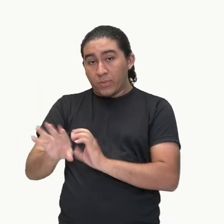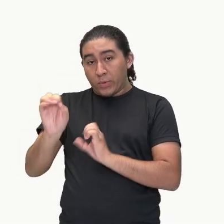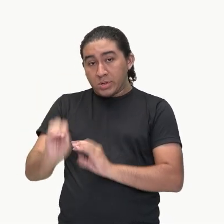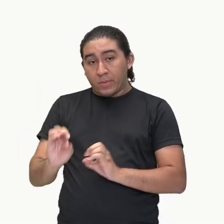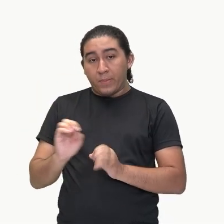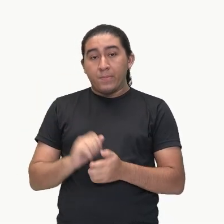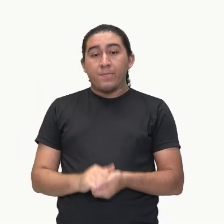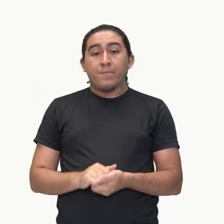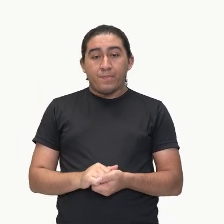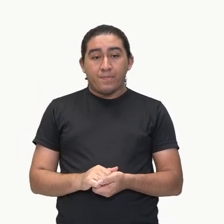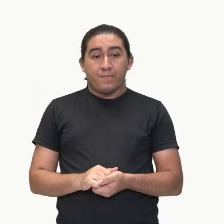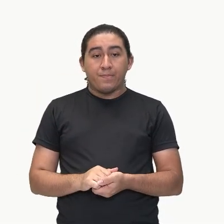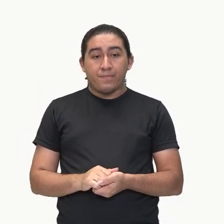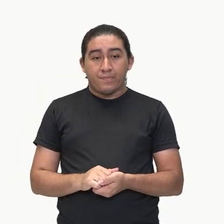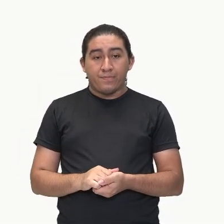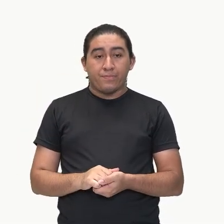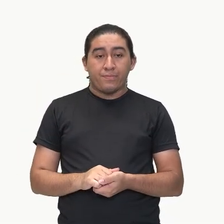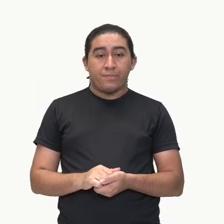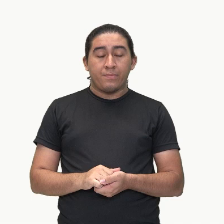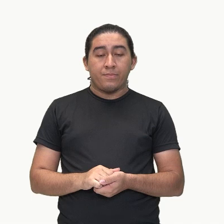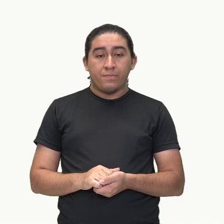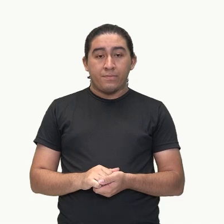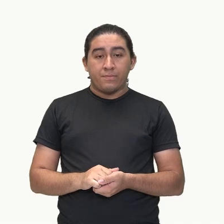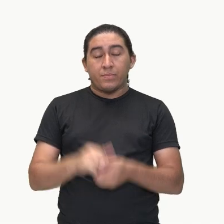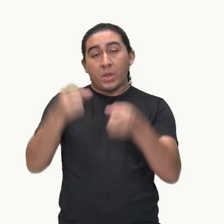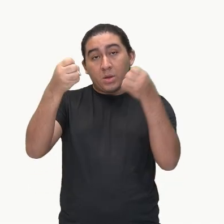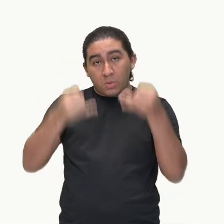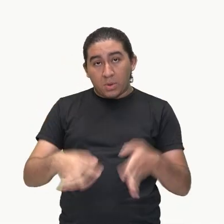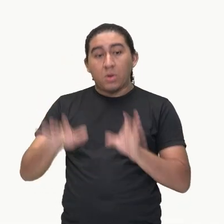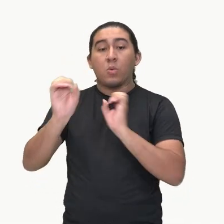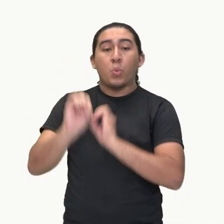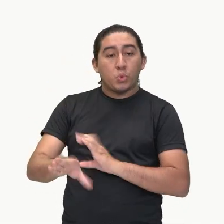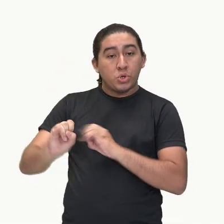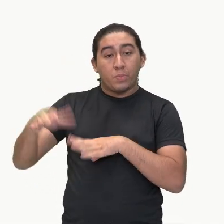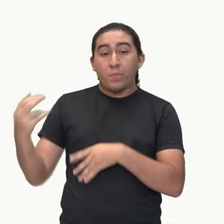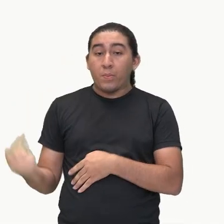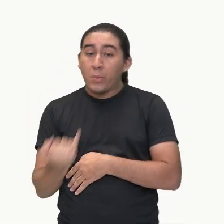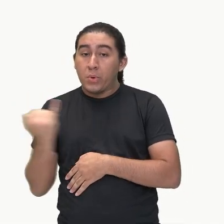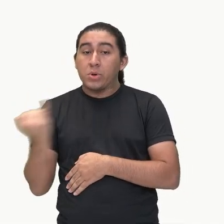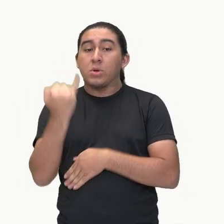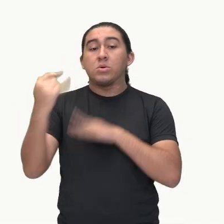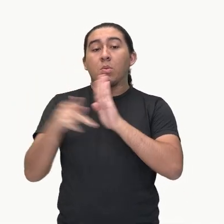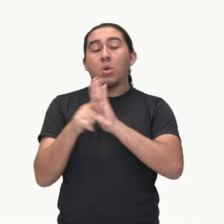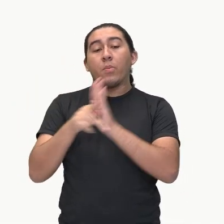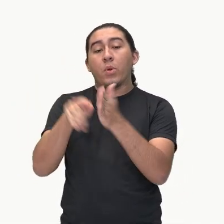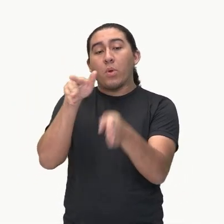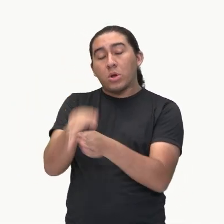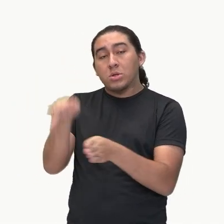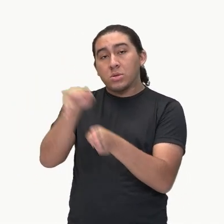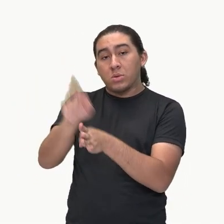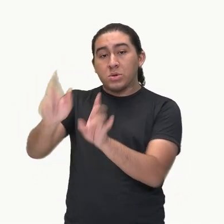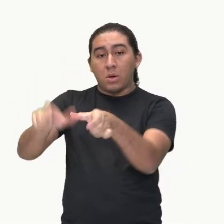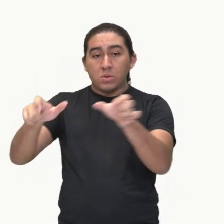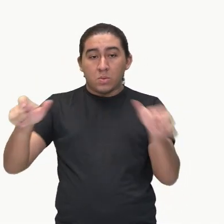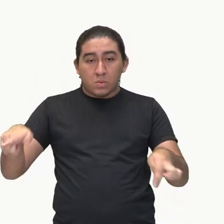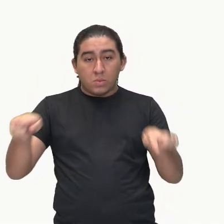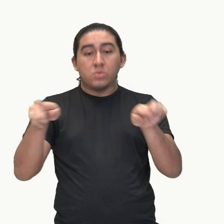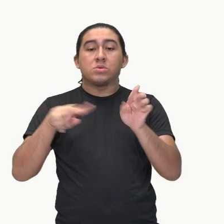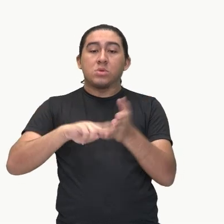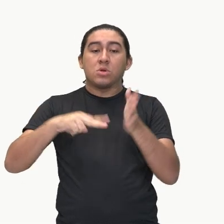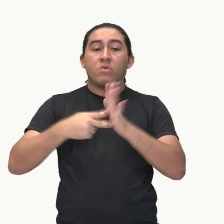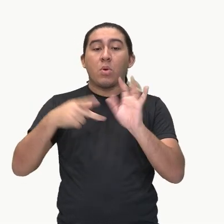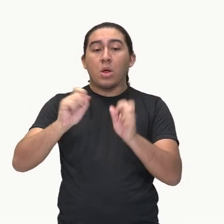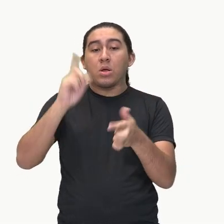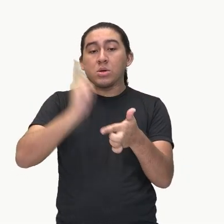na qual, conseguindo, a educação é fundamental para orientar, para orientação individual, ou seja,